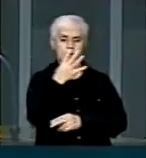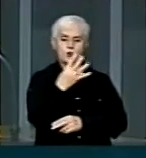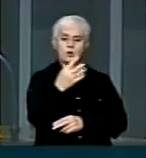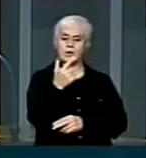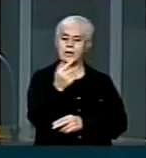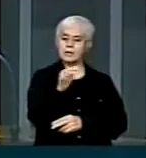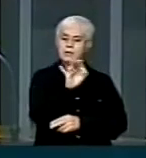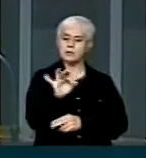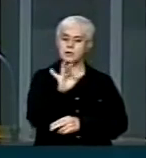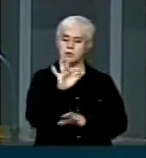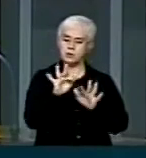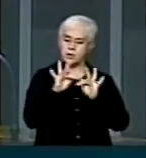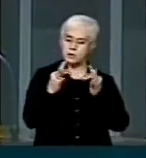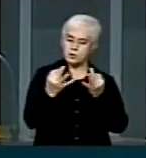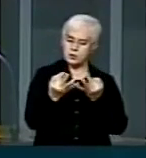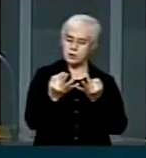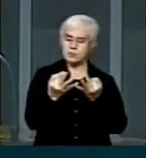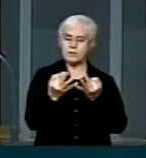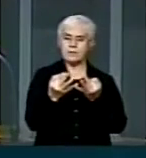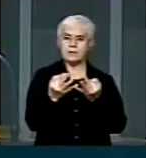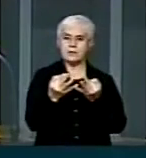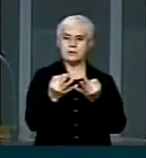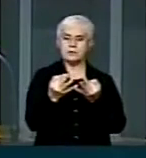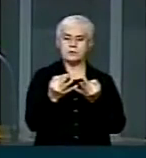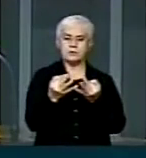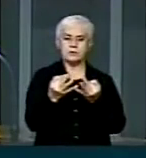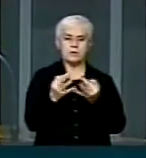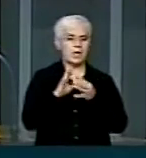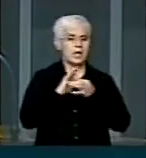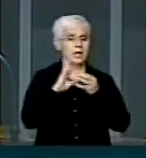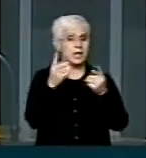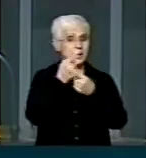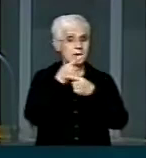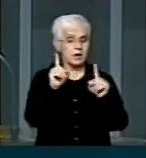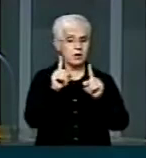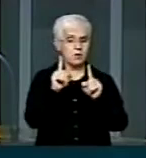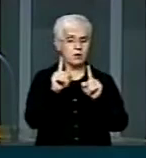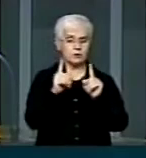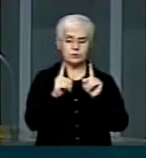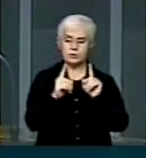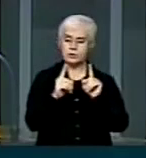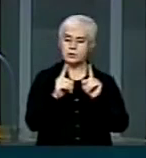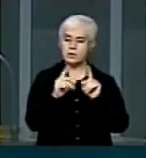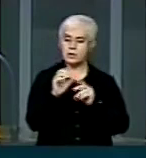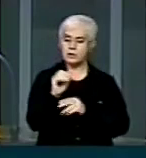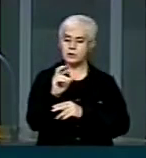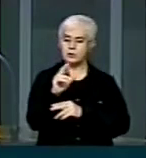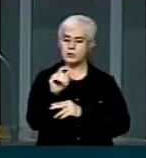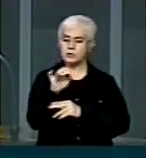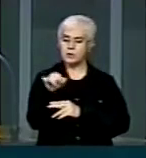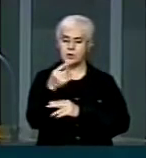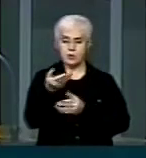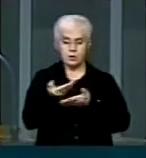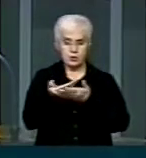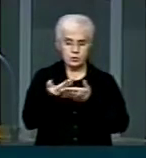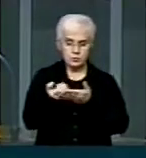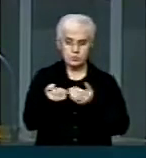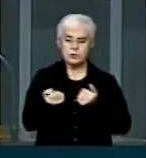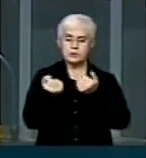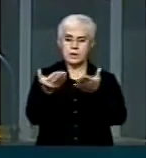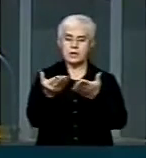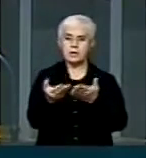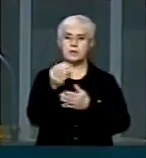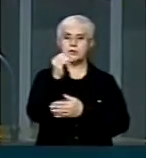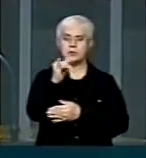% das famílias não autorizaram a doação de órgãos de seus entes queridos que tiverem morte